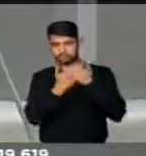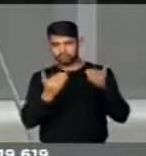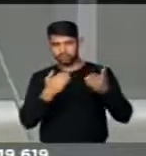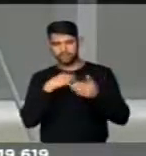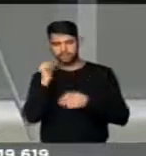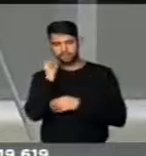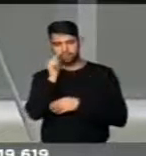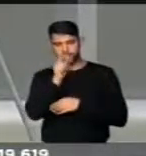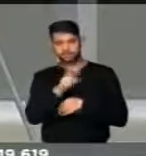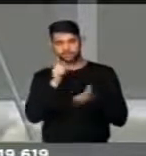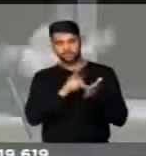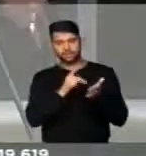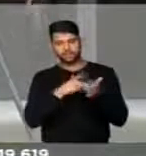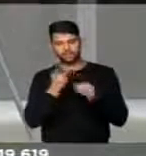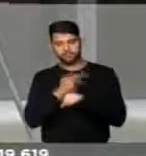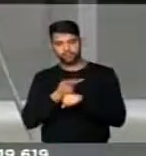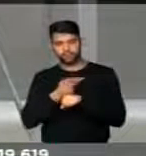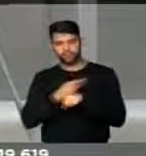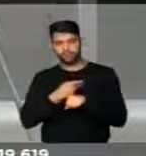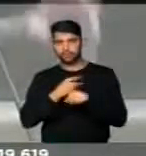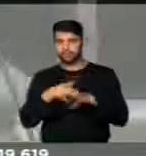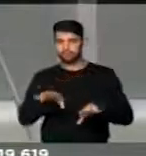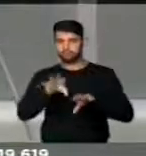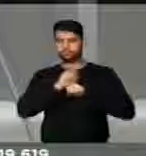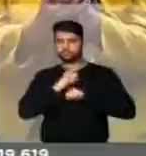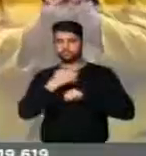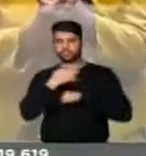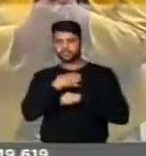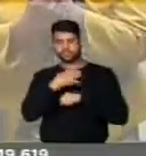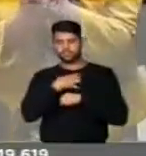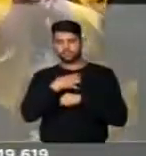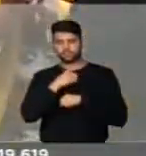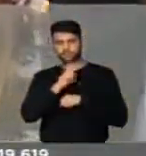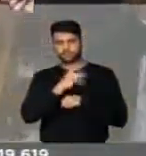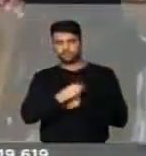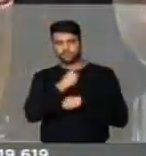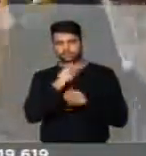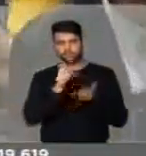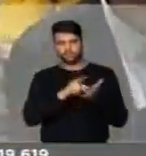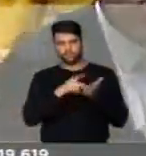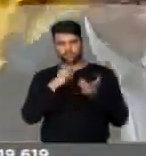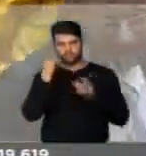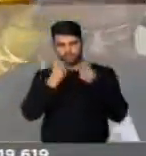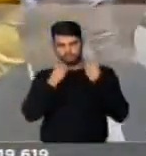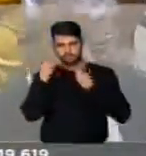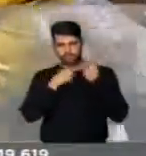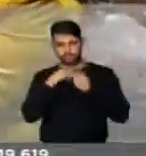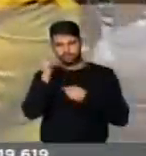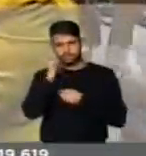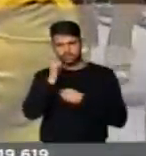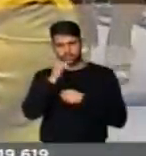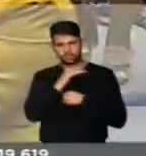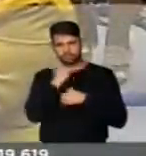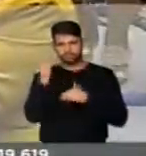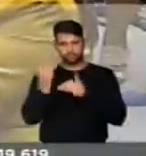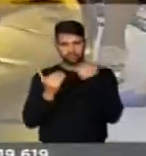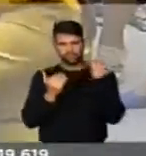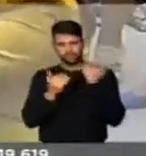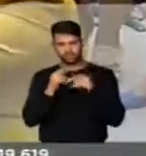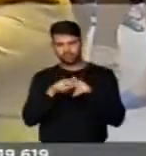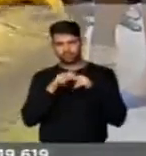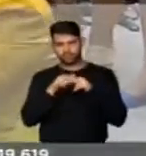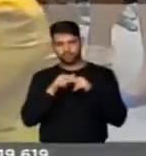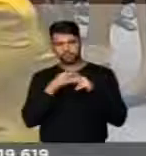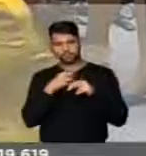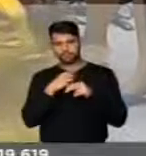mas essas mulheres que de fato buscam o tal empoderamento, se tivessem de fato preocupadas com as mulheres que morrem por